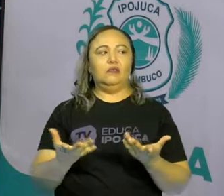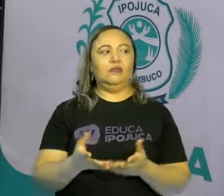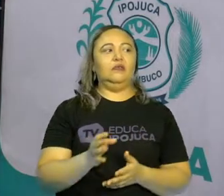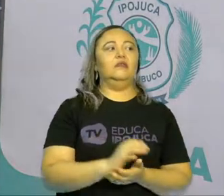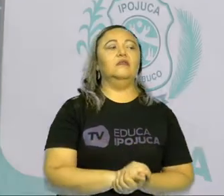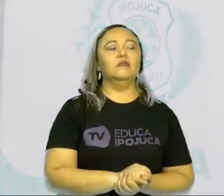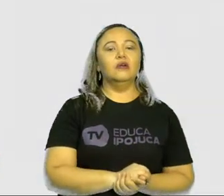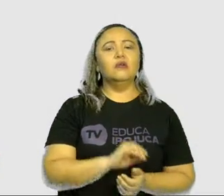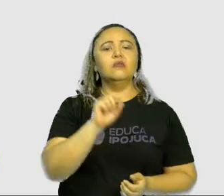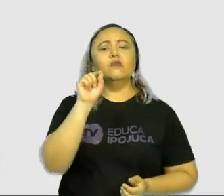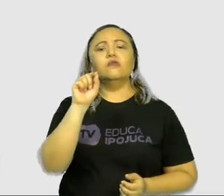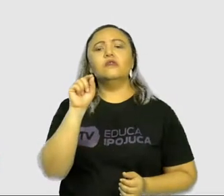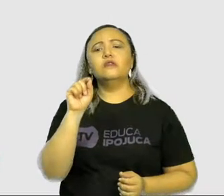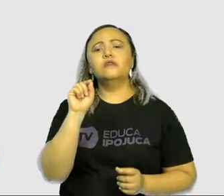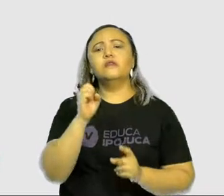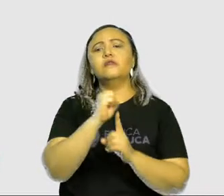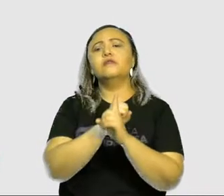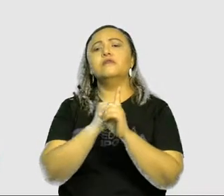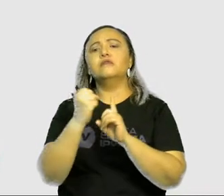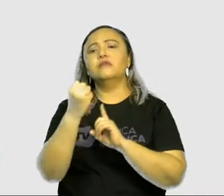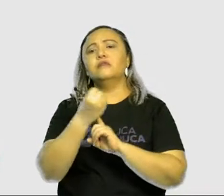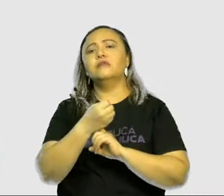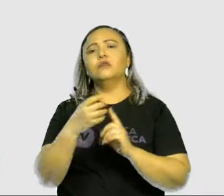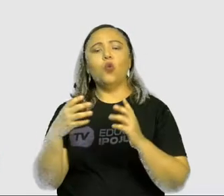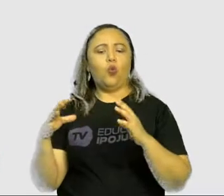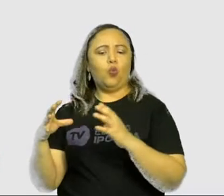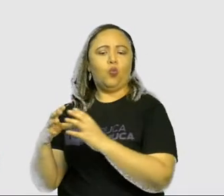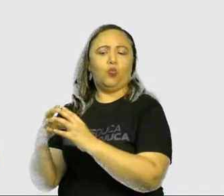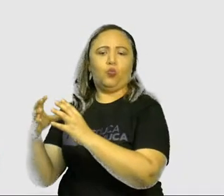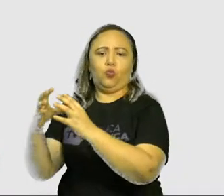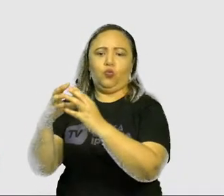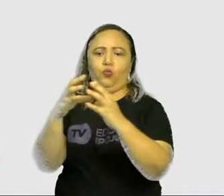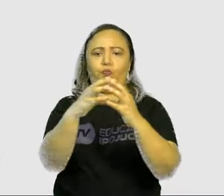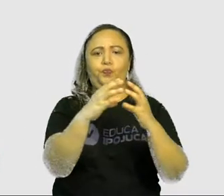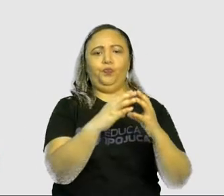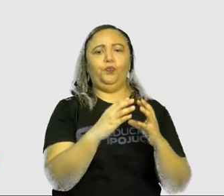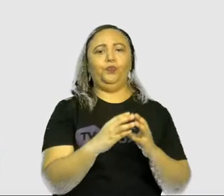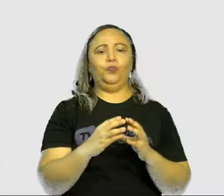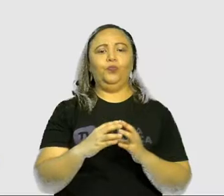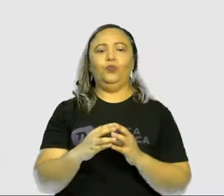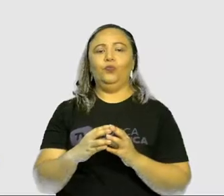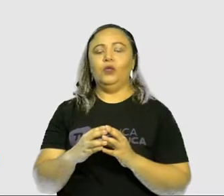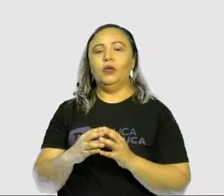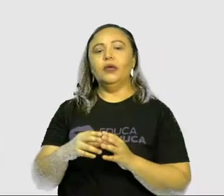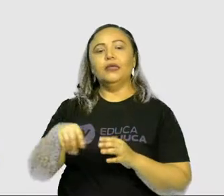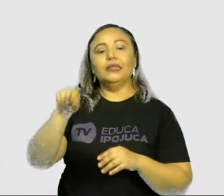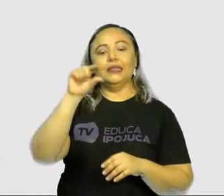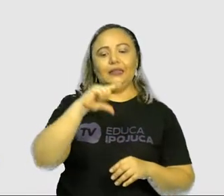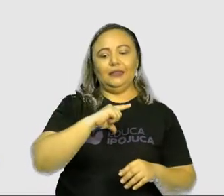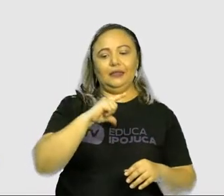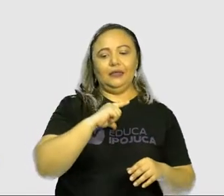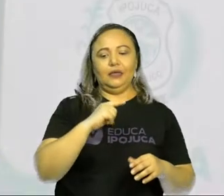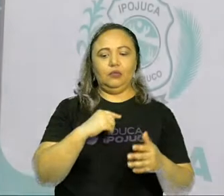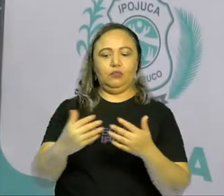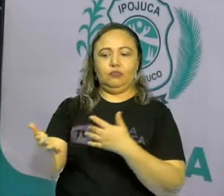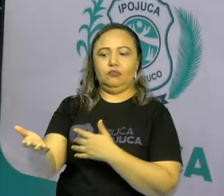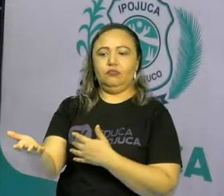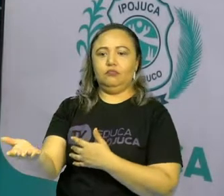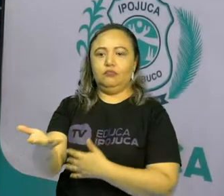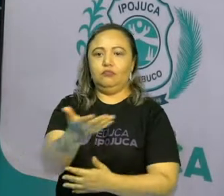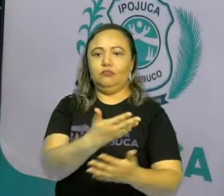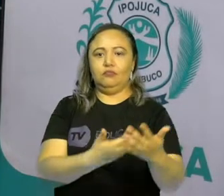O que é comunidade? Comunidade é todo grupo na qual tem uma relação